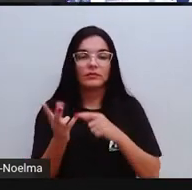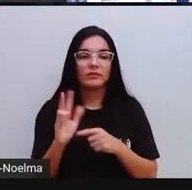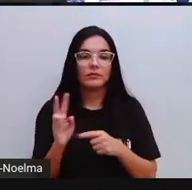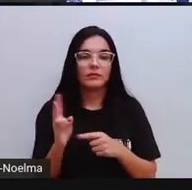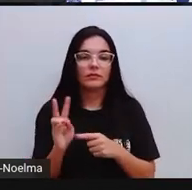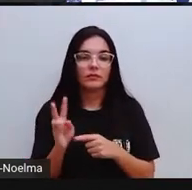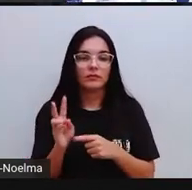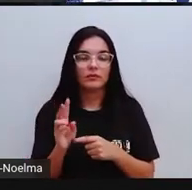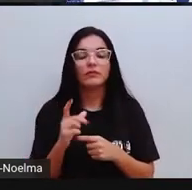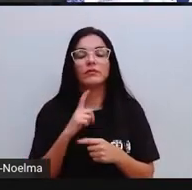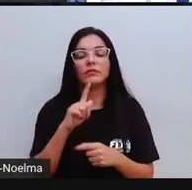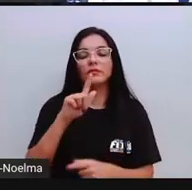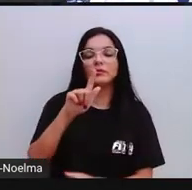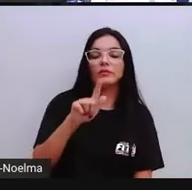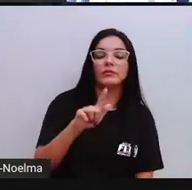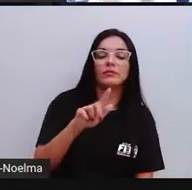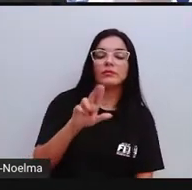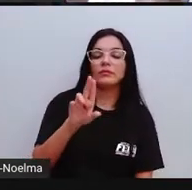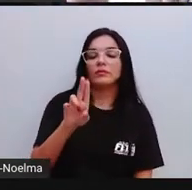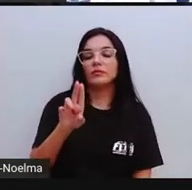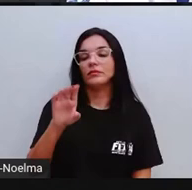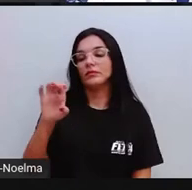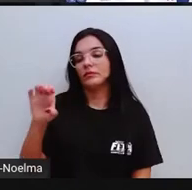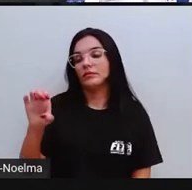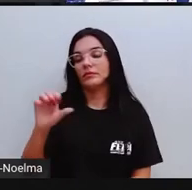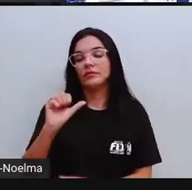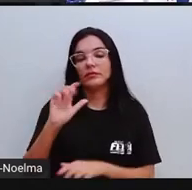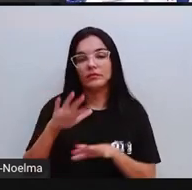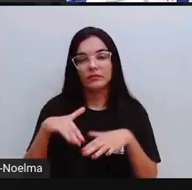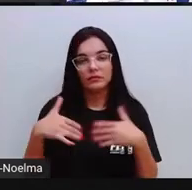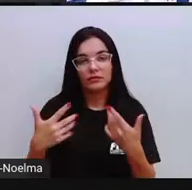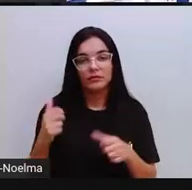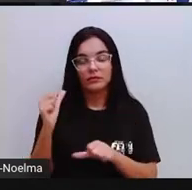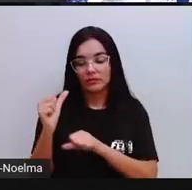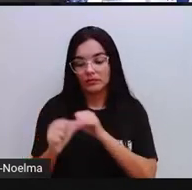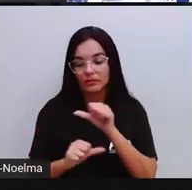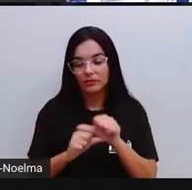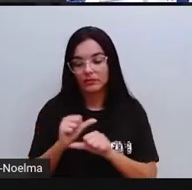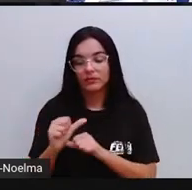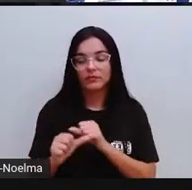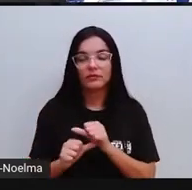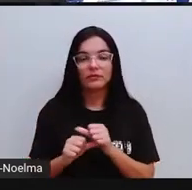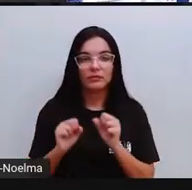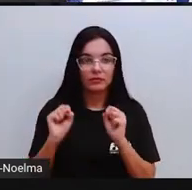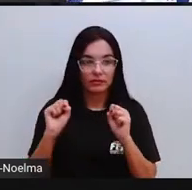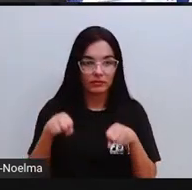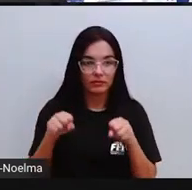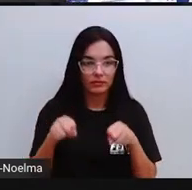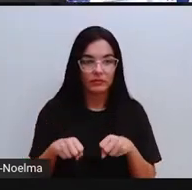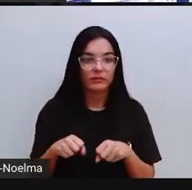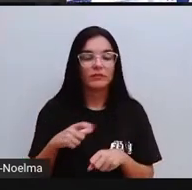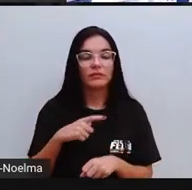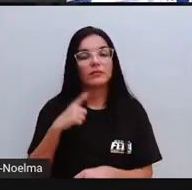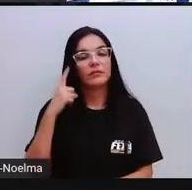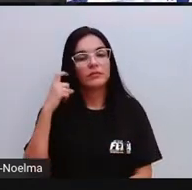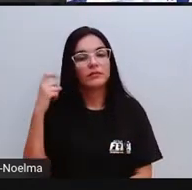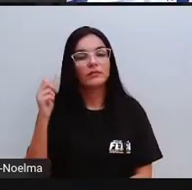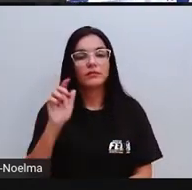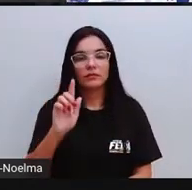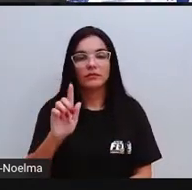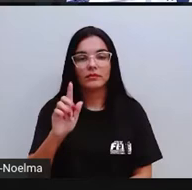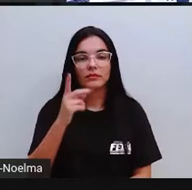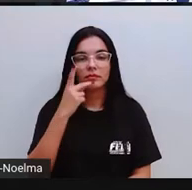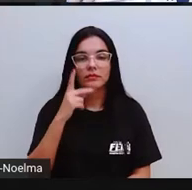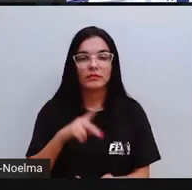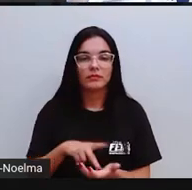e a vogal I, eu mudo o som da letra G. Ao invés de ficar com o som de G, ele fica com o som de G mesmo.